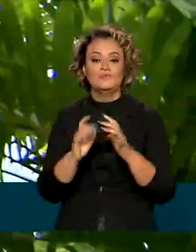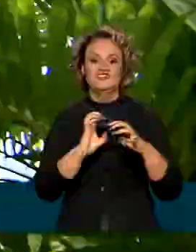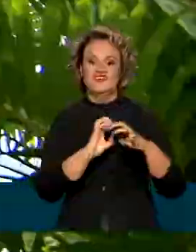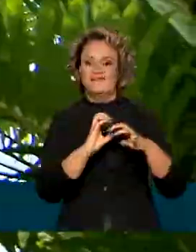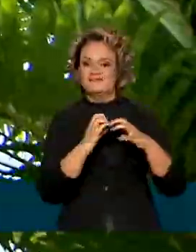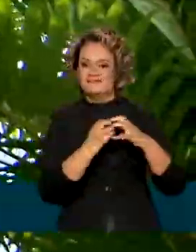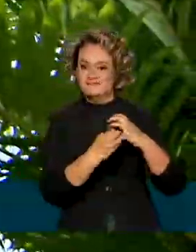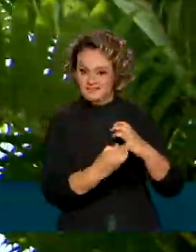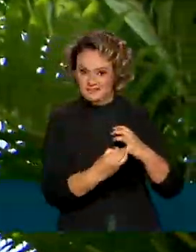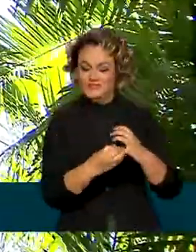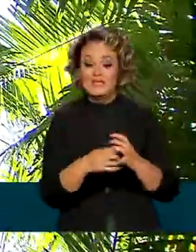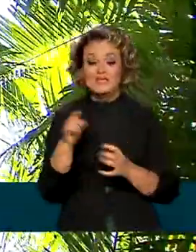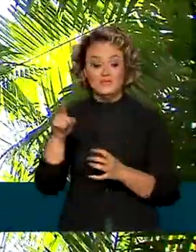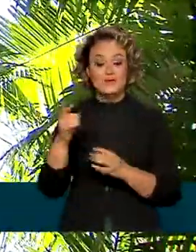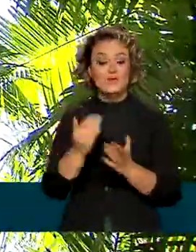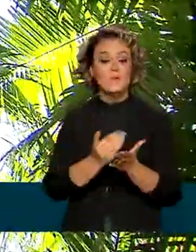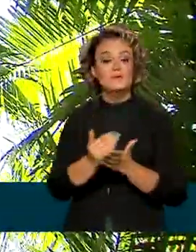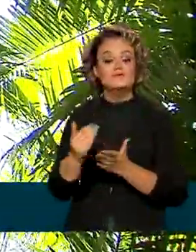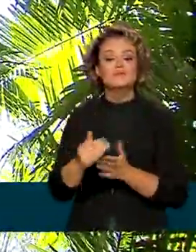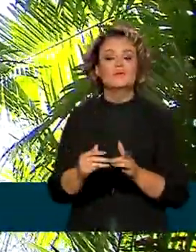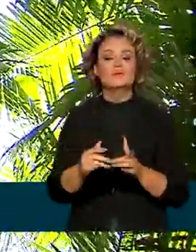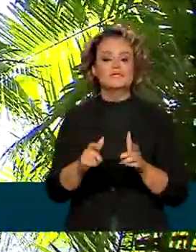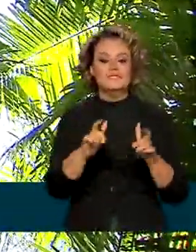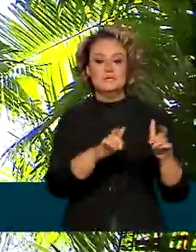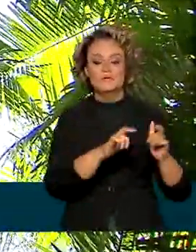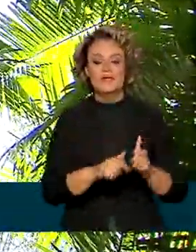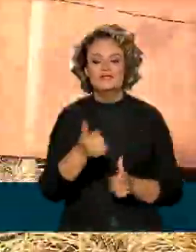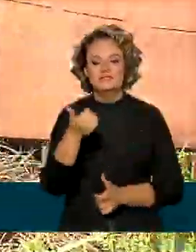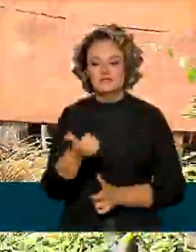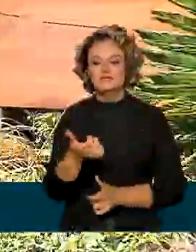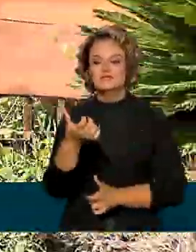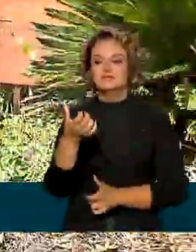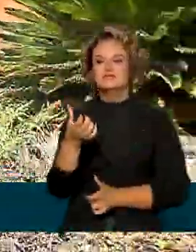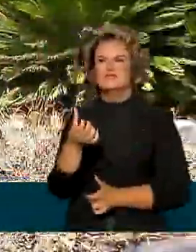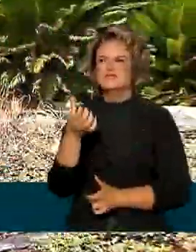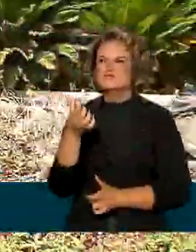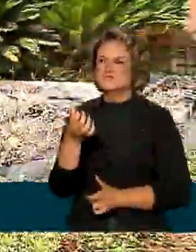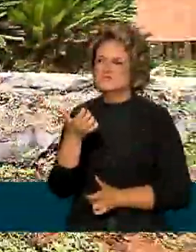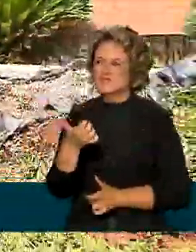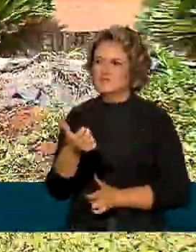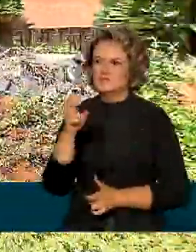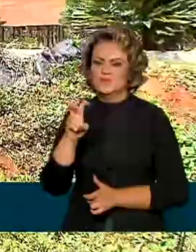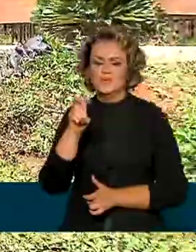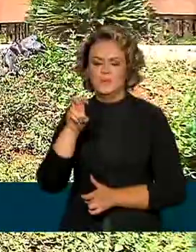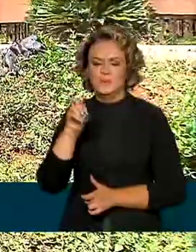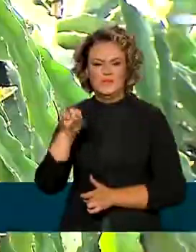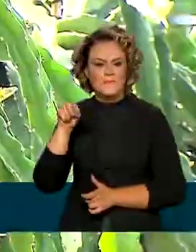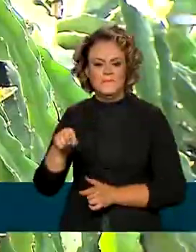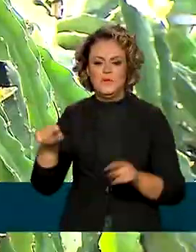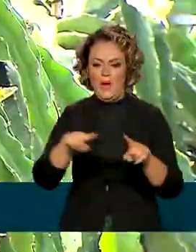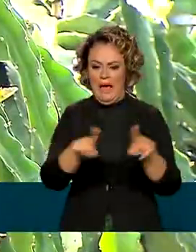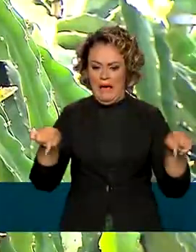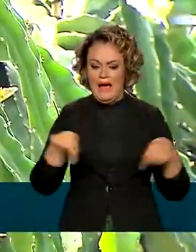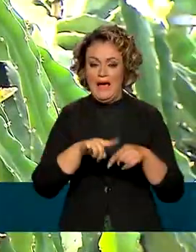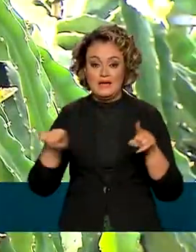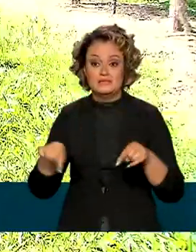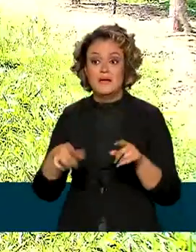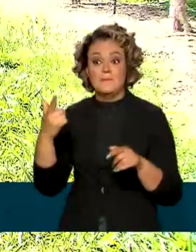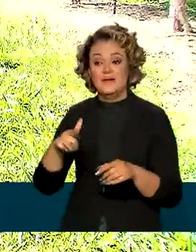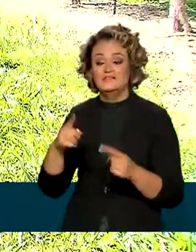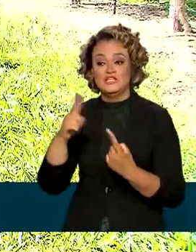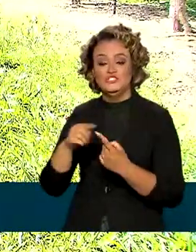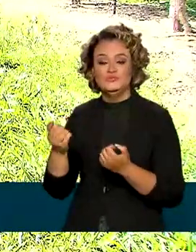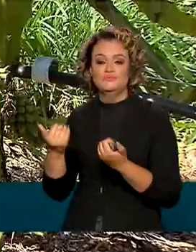plantio já começou em 150 mil hectares. Esses agricultores vão receber ainda mudas de espécies,